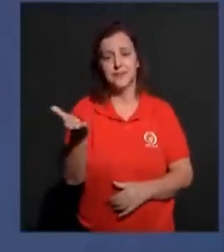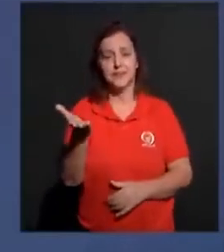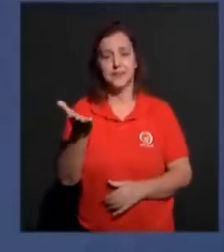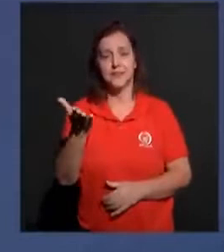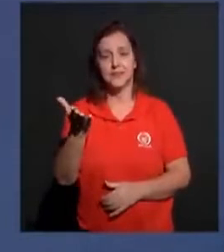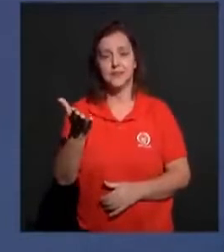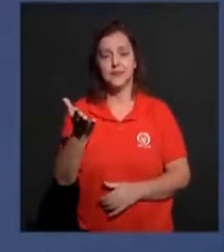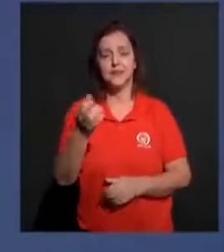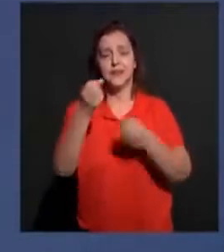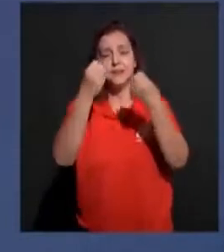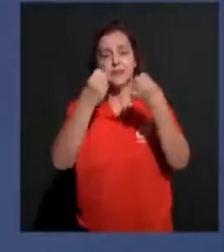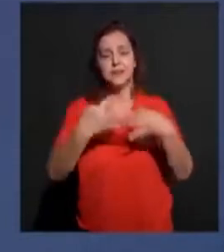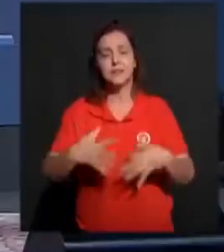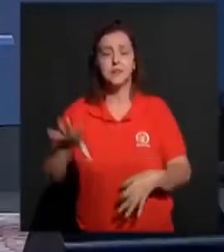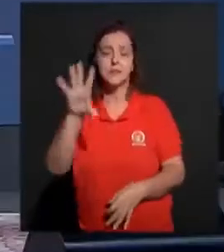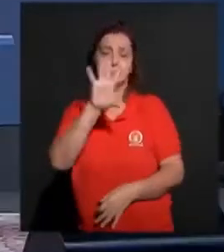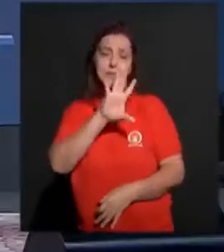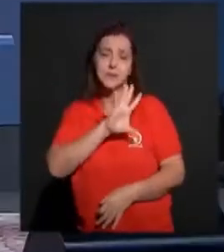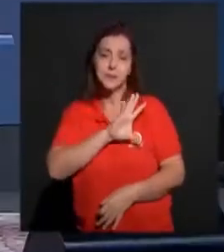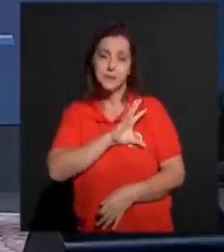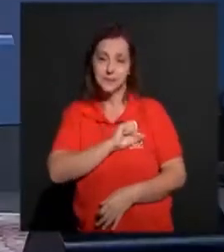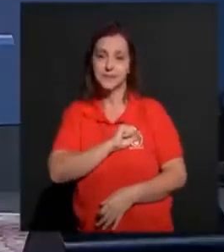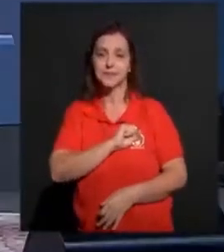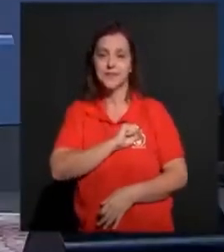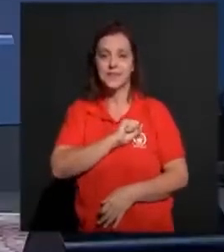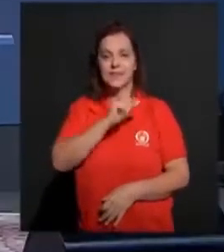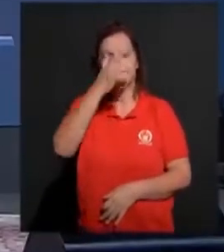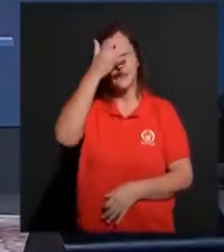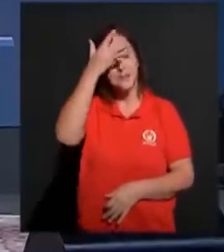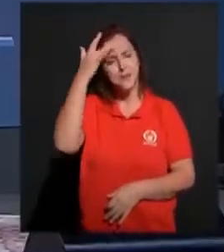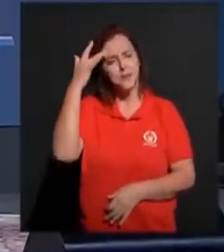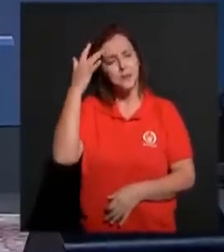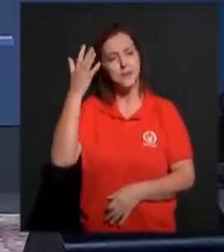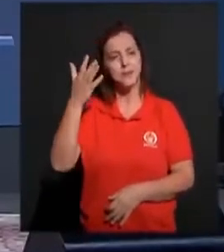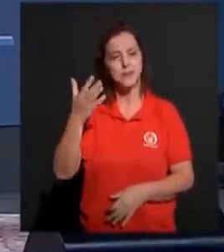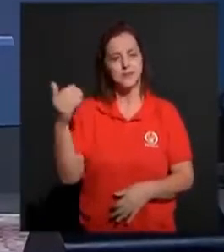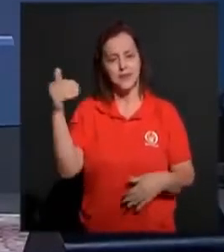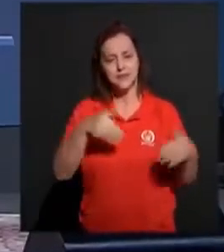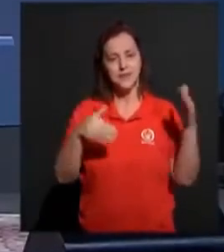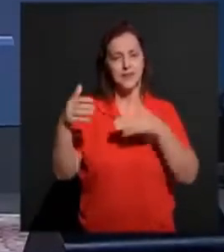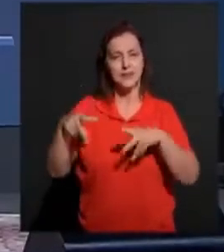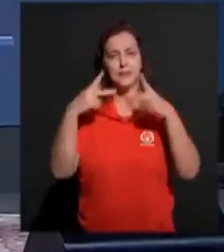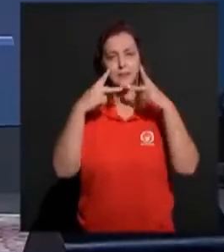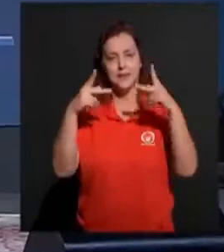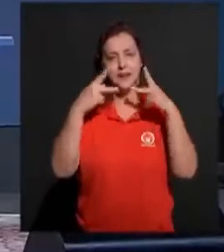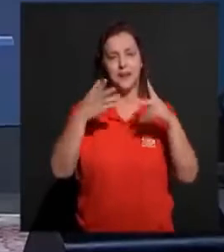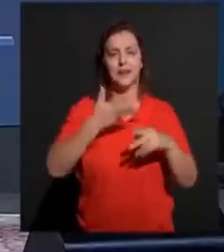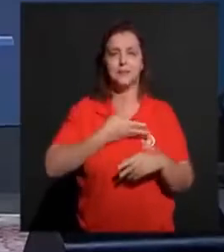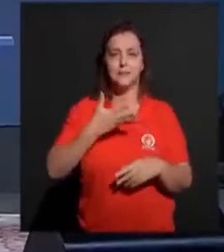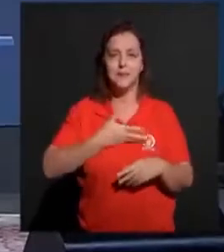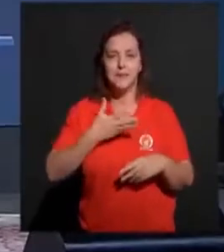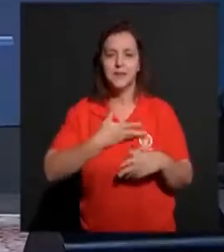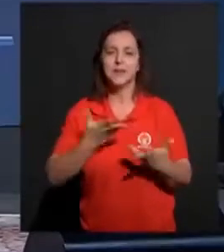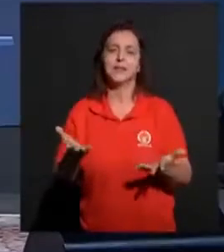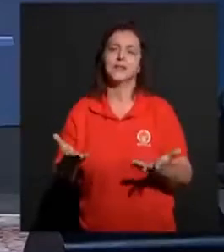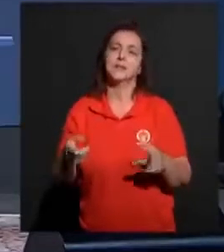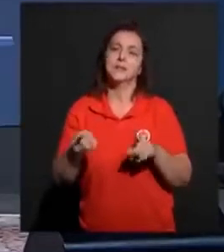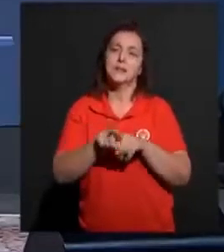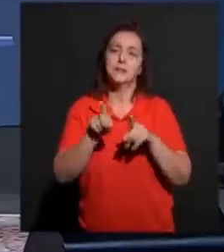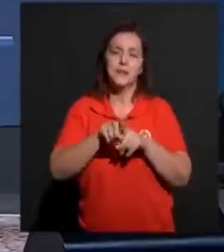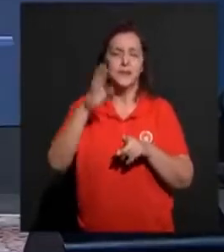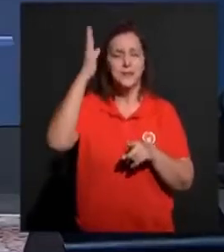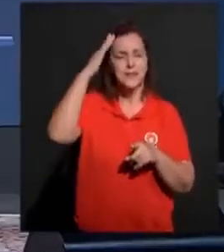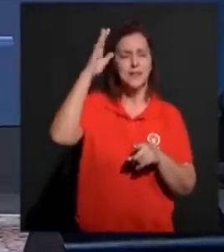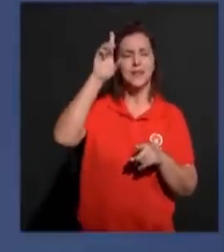amor. Tantos estarão passando aqui, tantos amigos, preletores. Eu tenho certeza que cada um, Deus já colocou uma